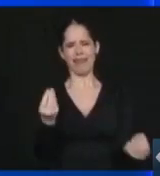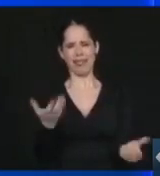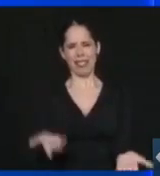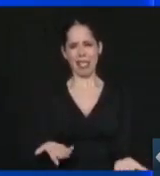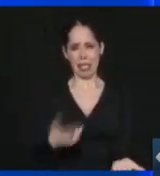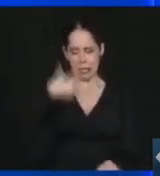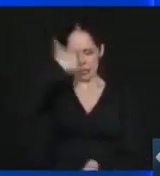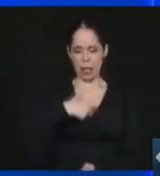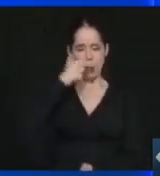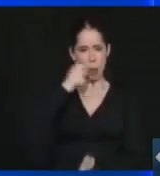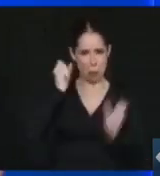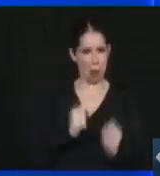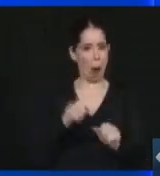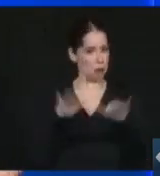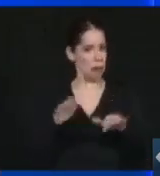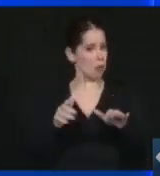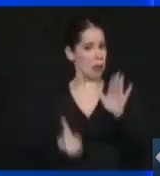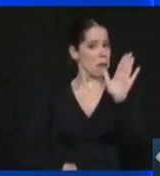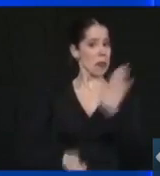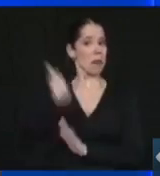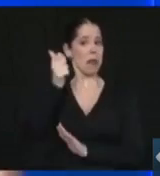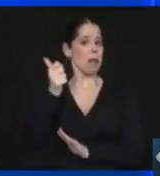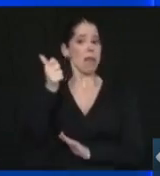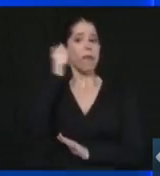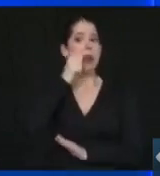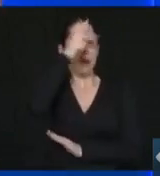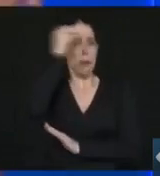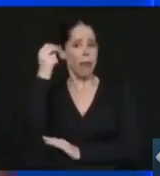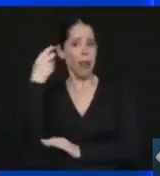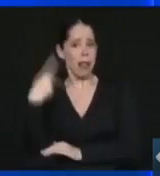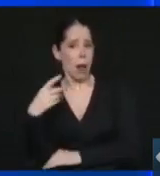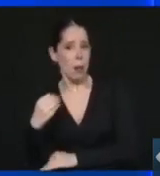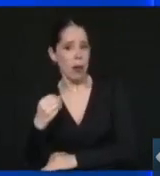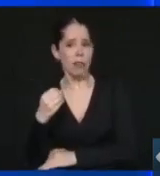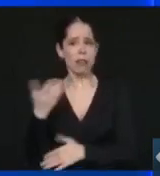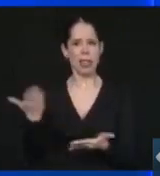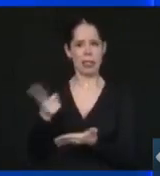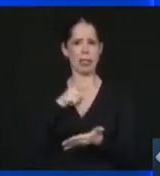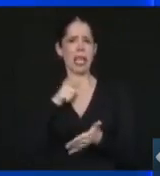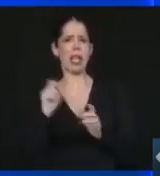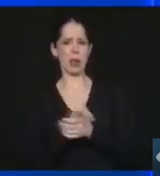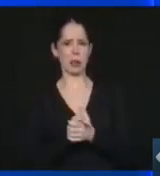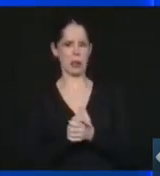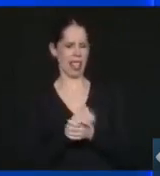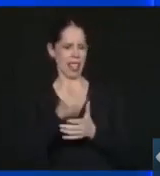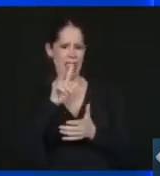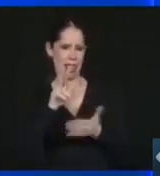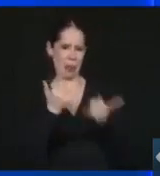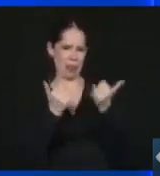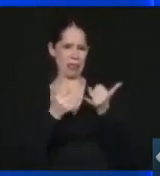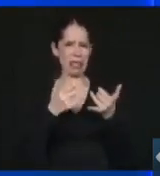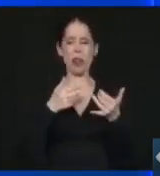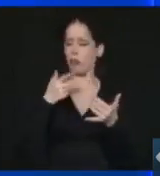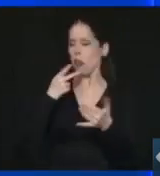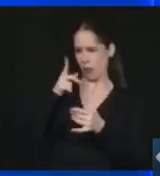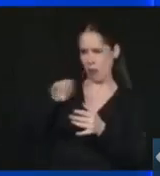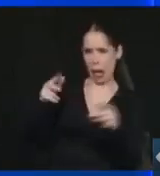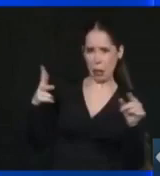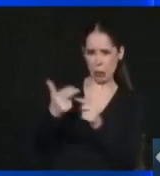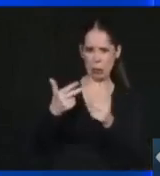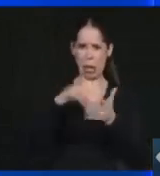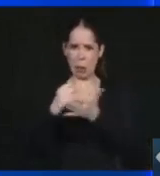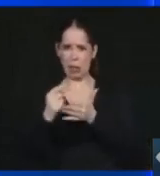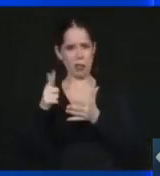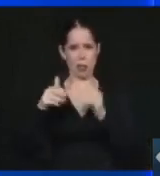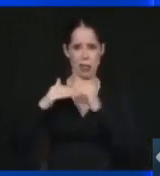primeira prefeita de Porto Alegre, que agora é o argumento de que nós romperemos contratos, não temos estabilidade, nós garantiremos a estabilidade